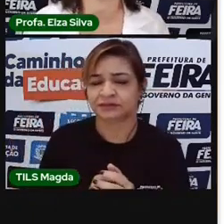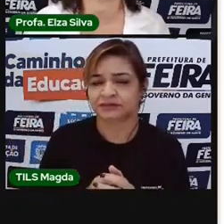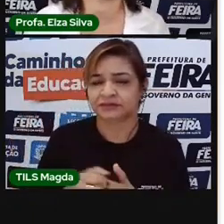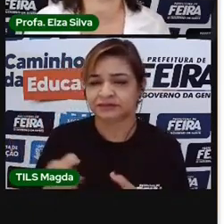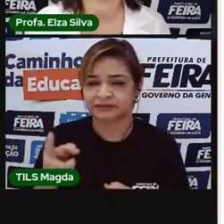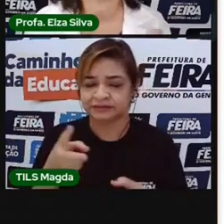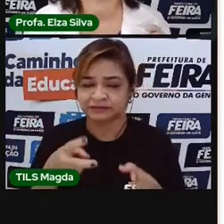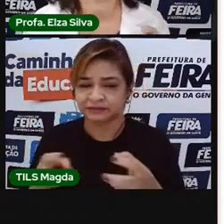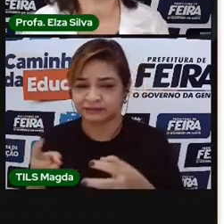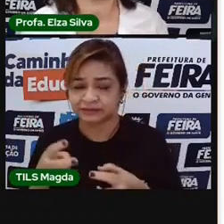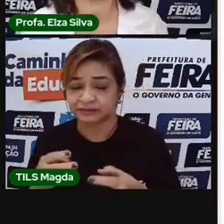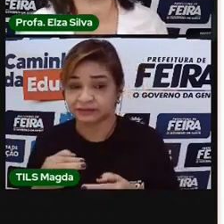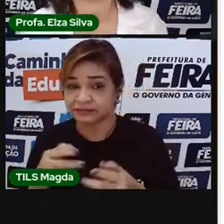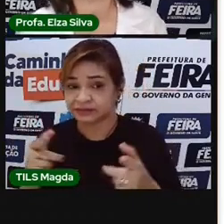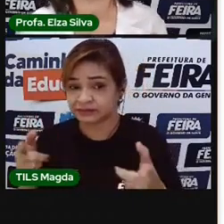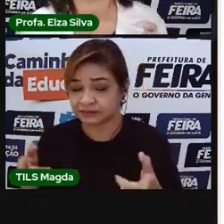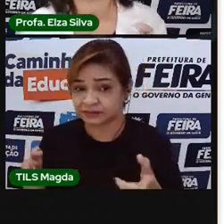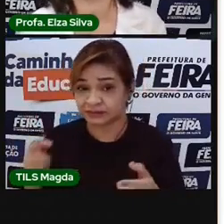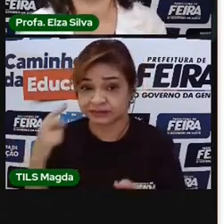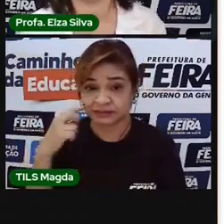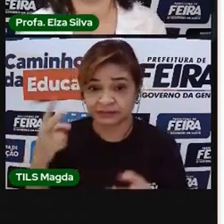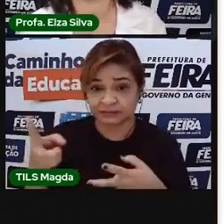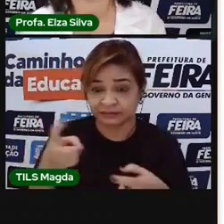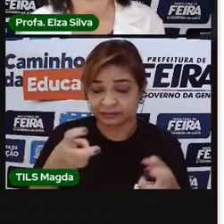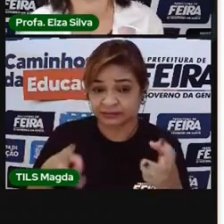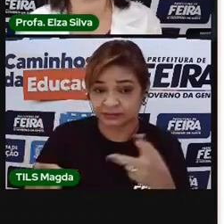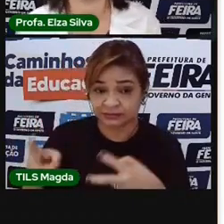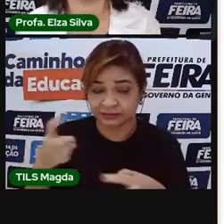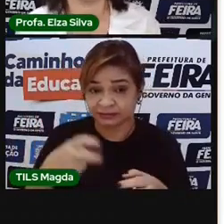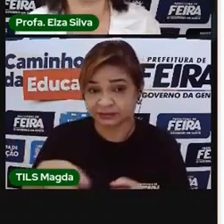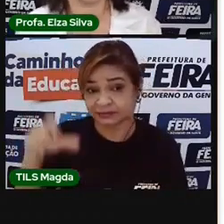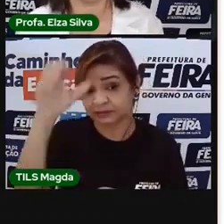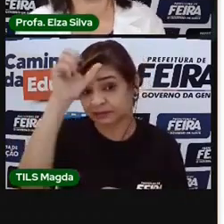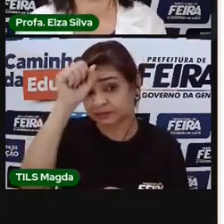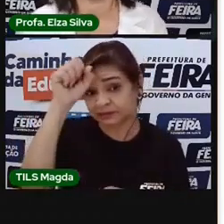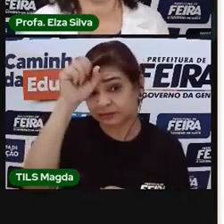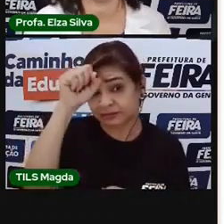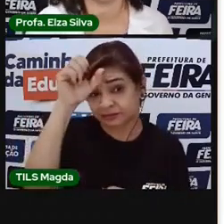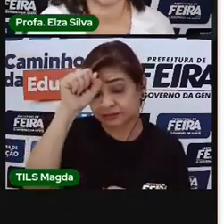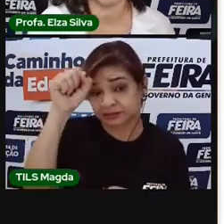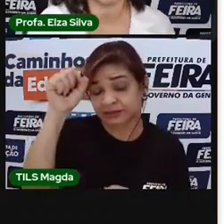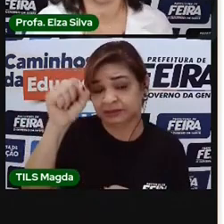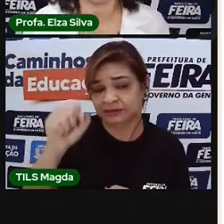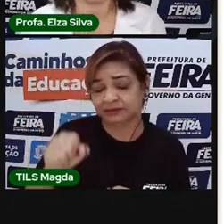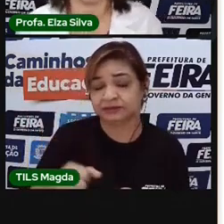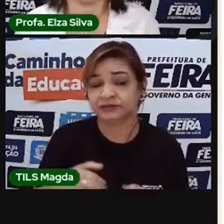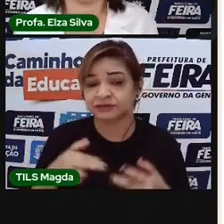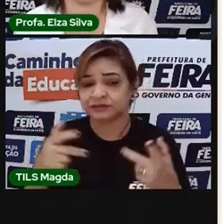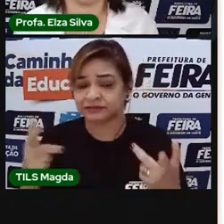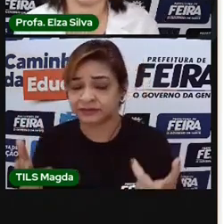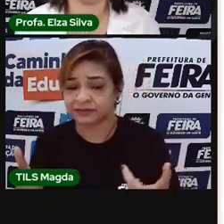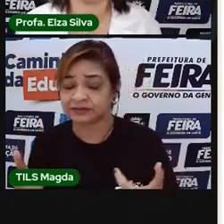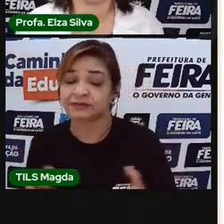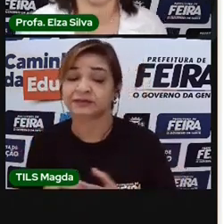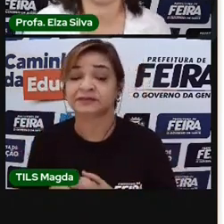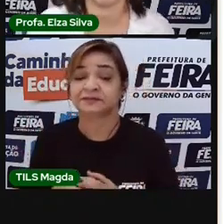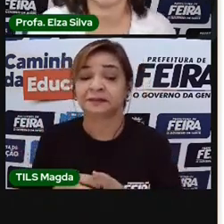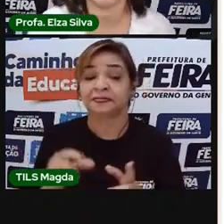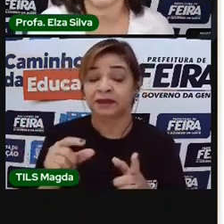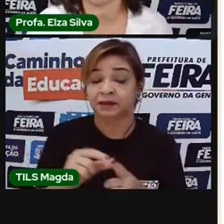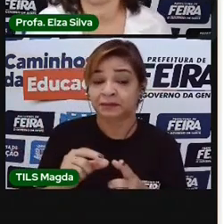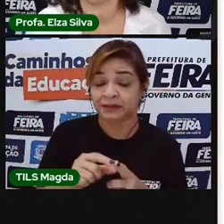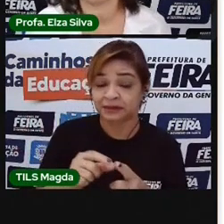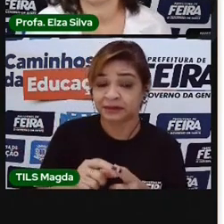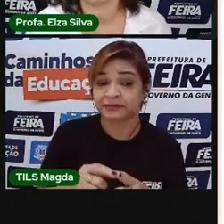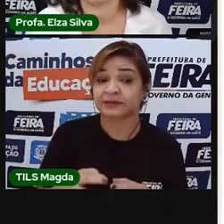comando de salvar, order, share, download, que são palavrinhas que nós estamos habituados a